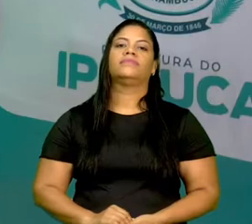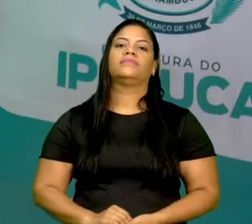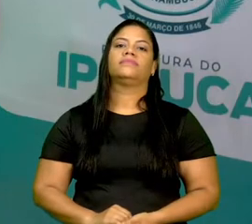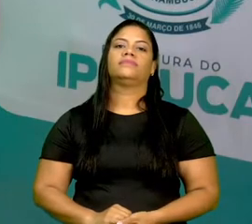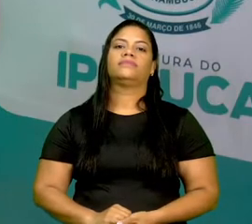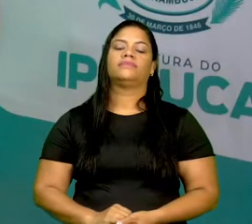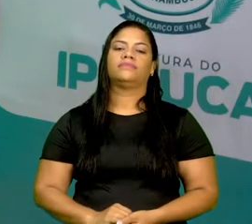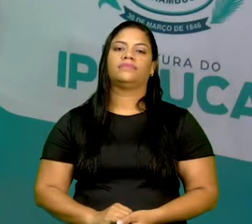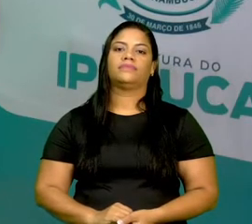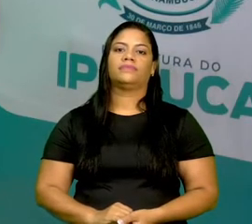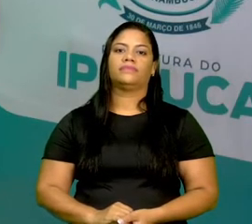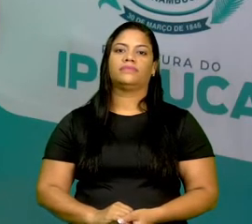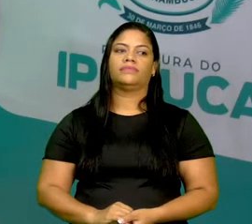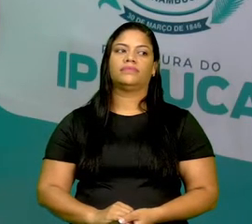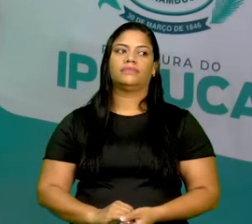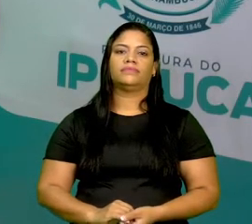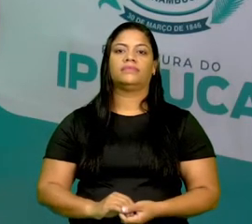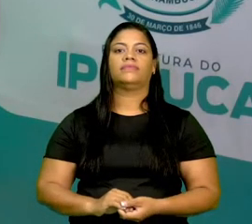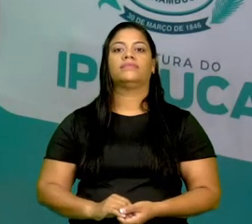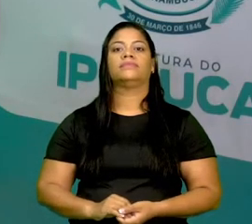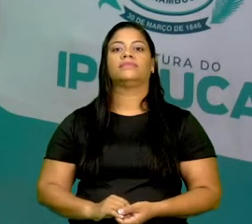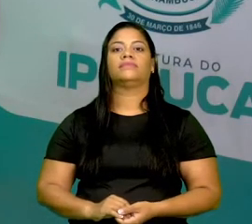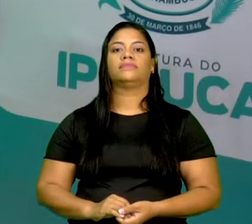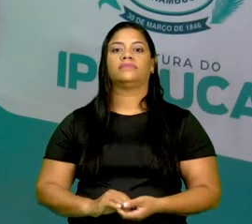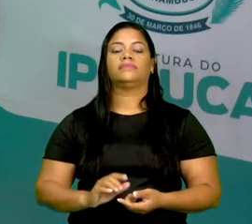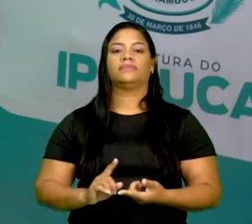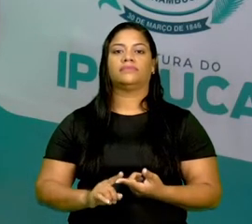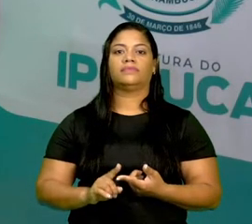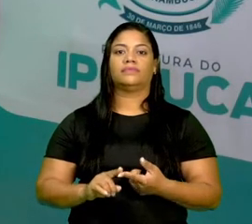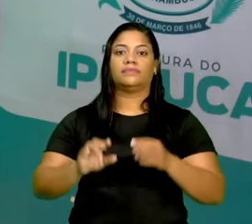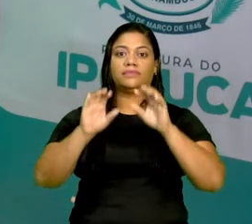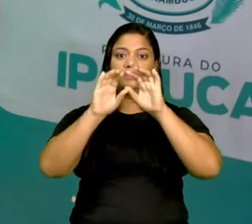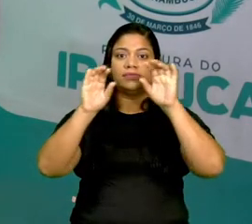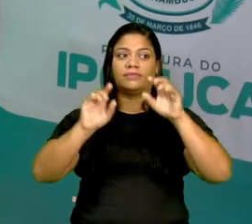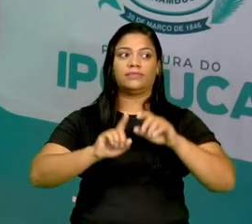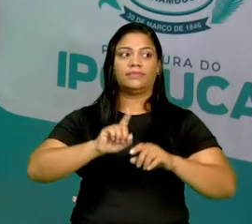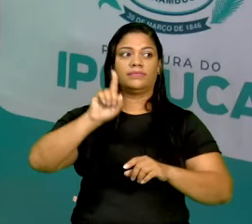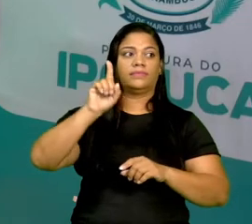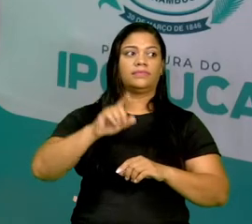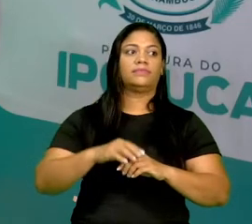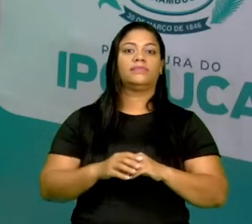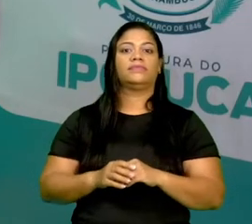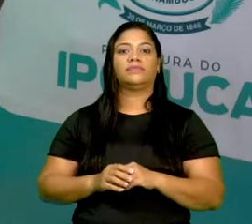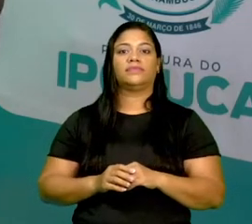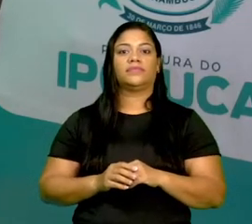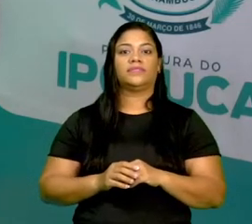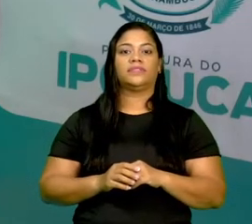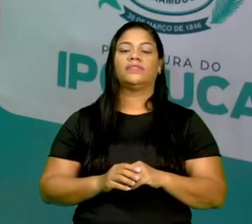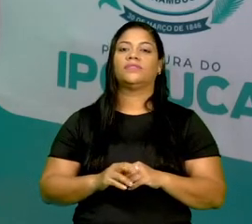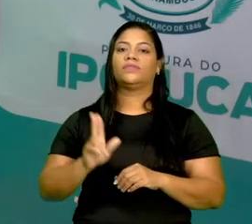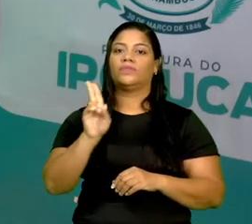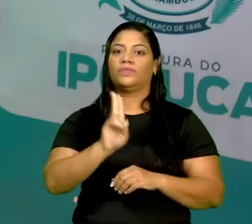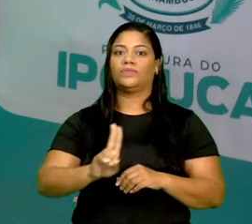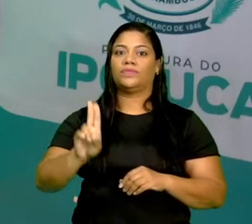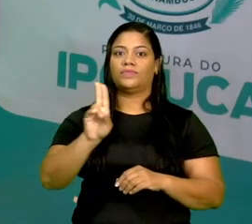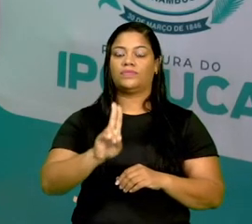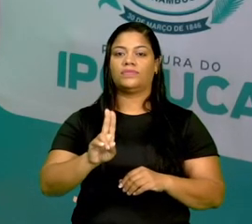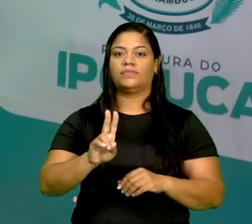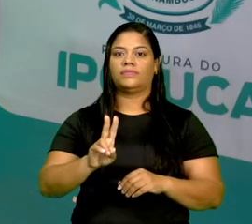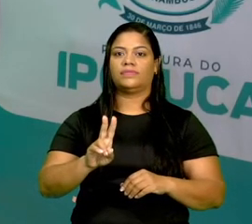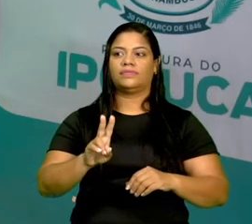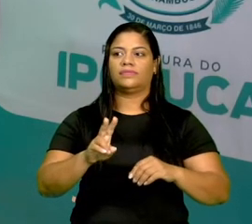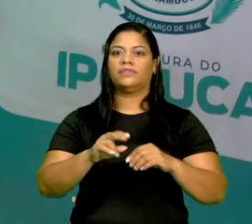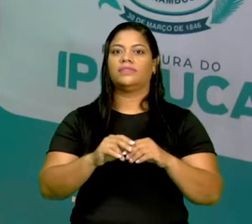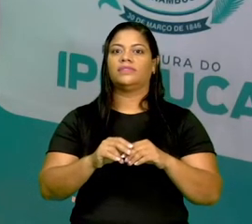Meios de transportes aéreos. São aqueles que se deslocam através das rodovias,